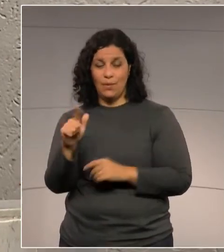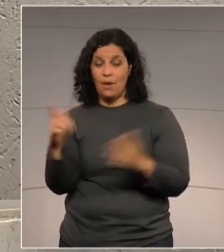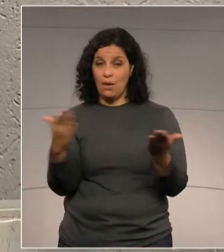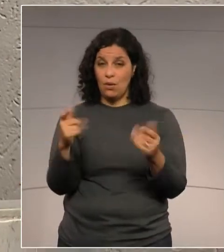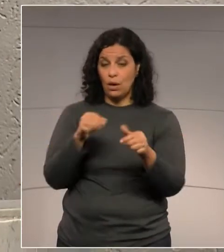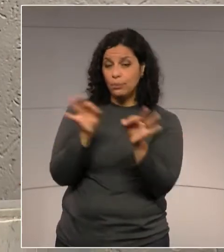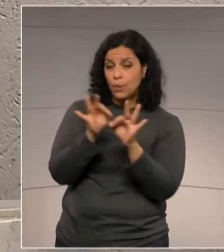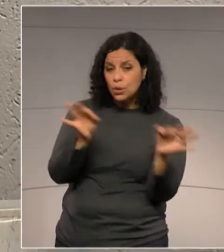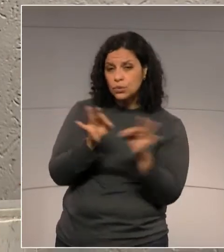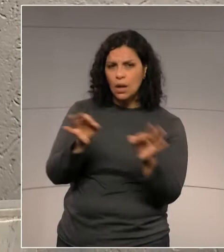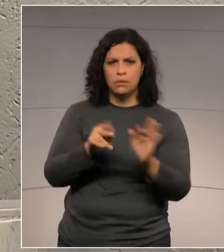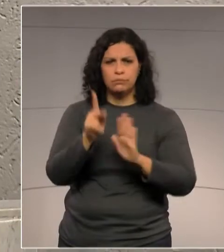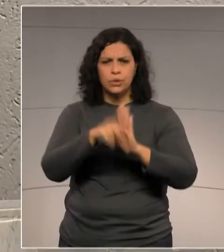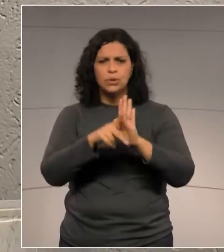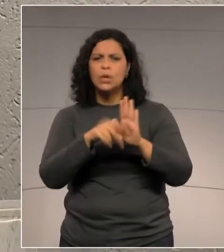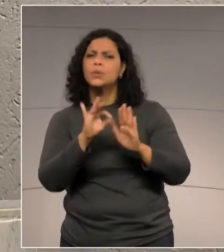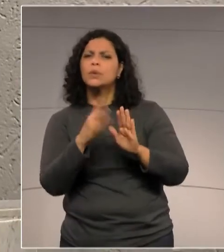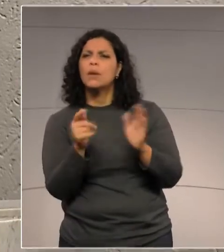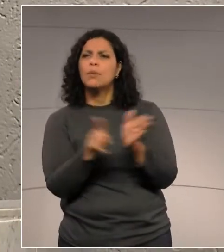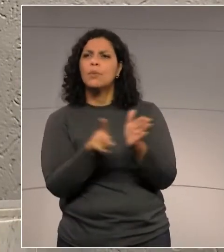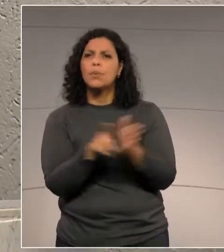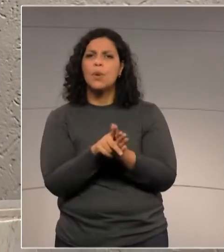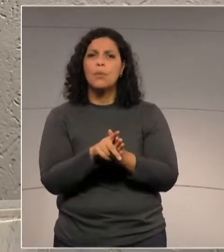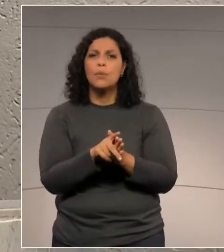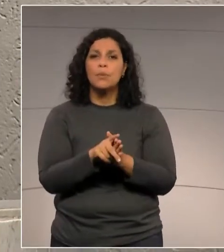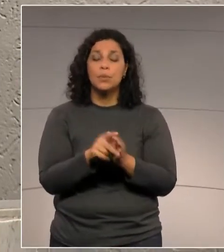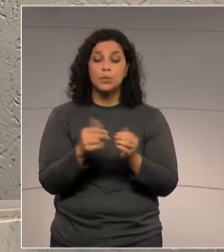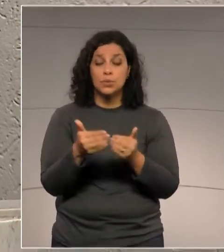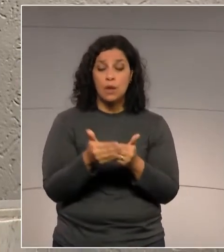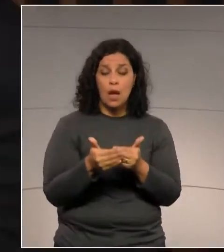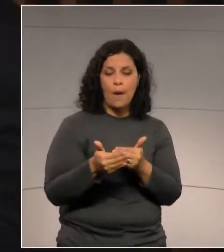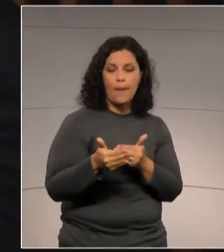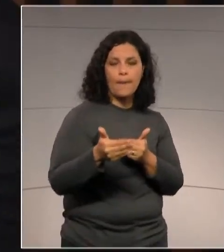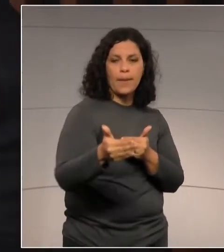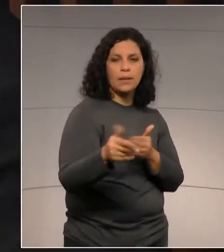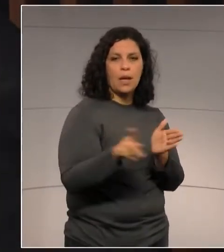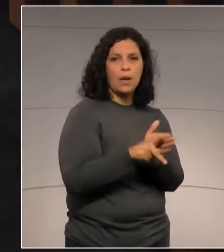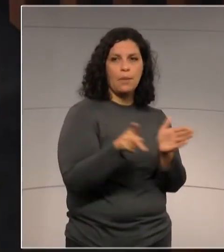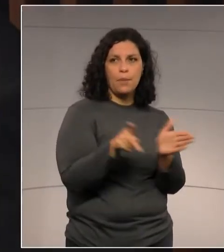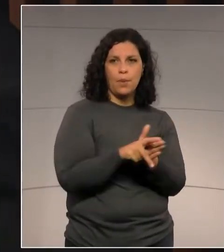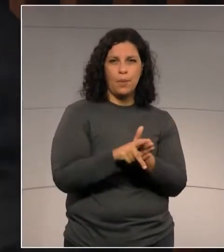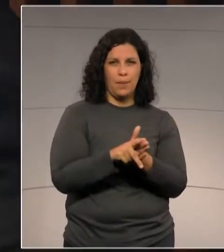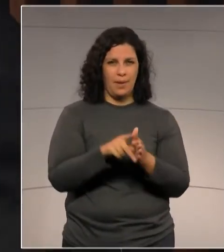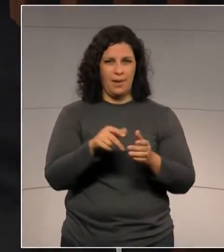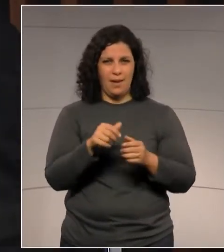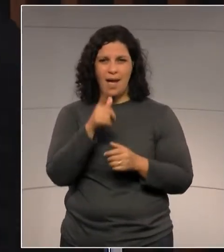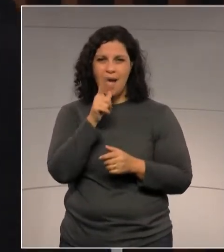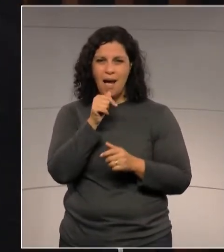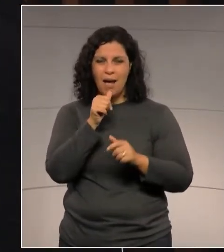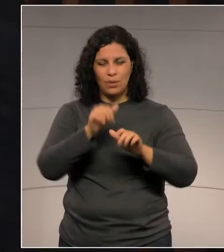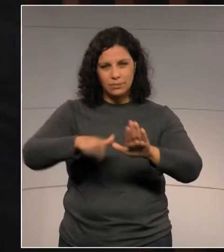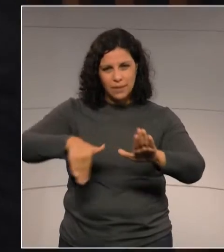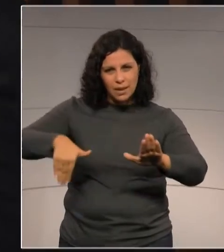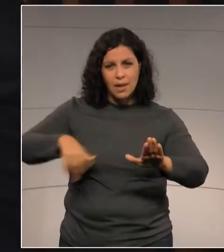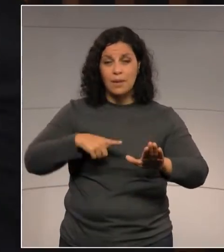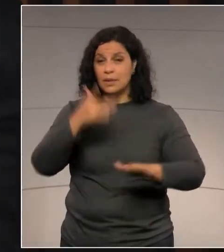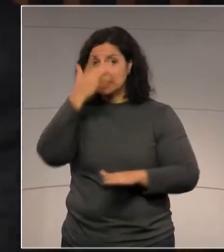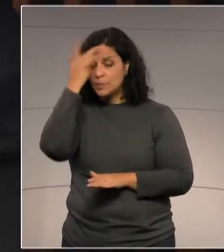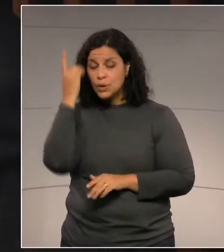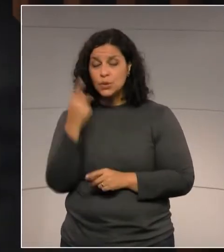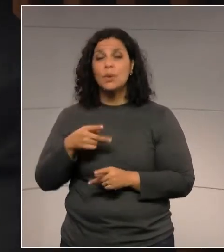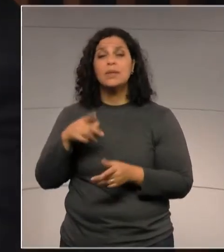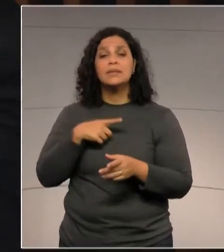fazer um projeto. Projeto do quê? De engordamento da praia. De fazer gabiões e engordamento. Para que os banhistas tenham mais